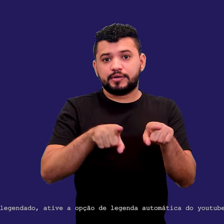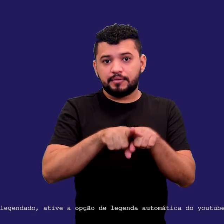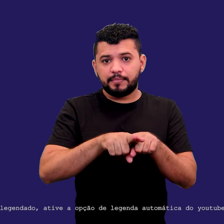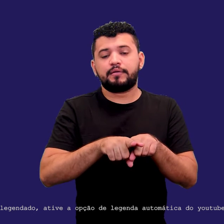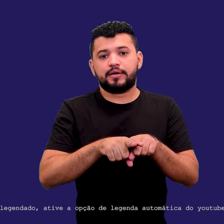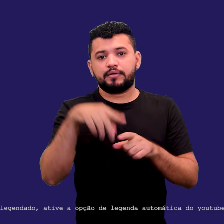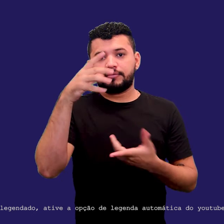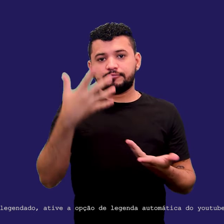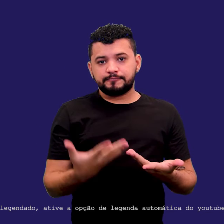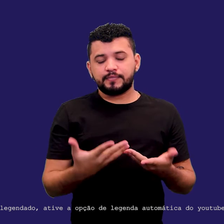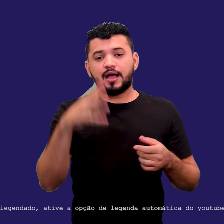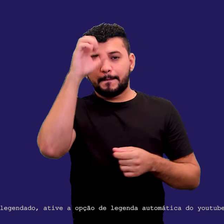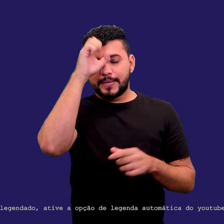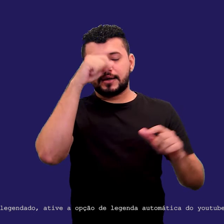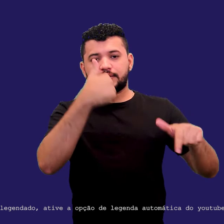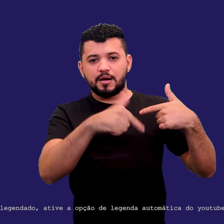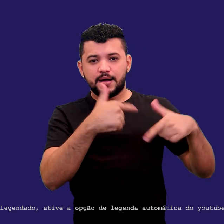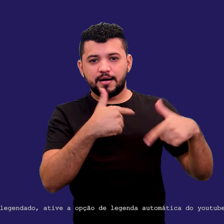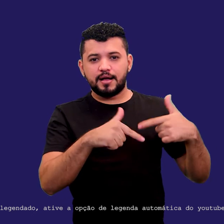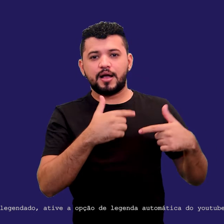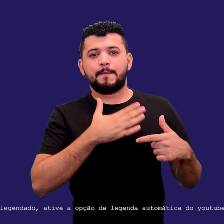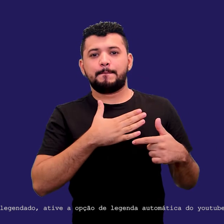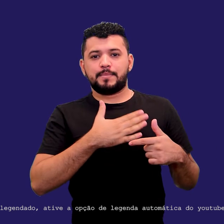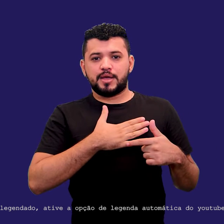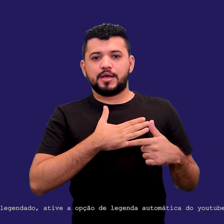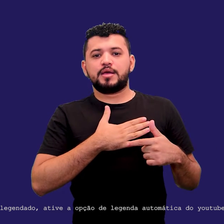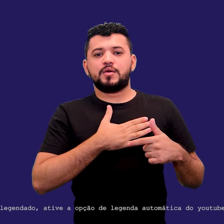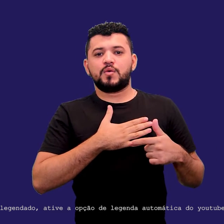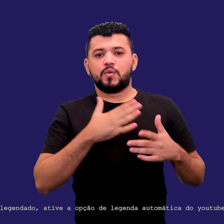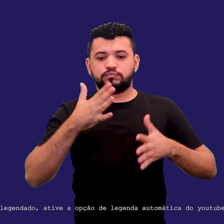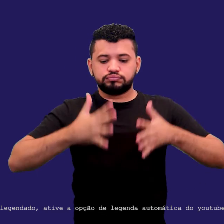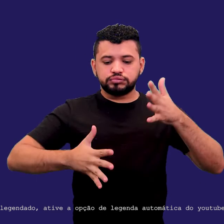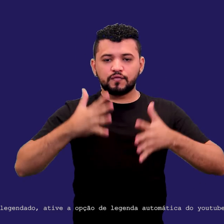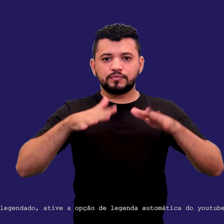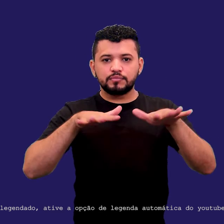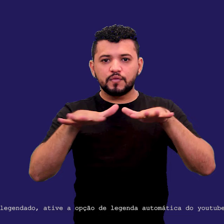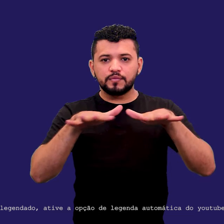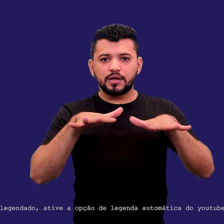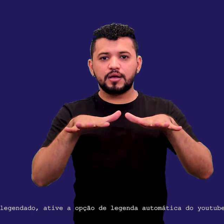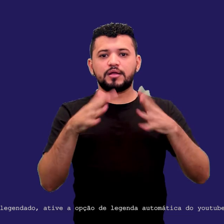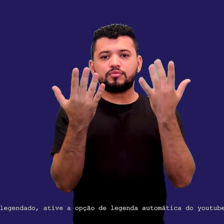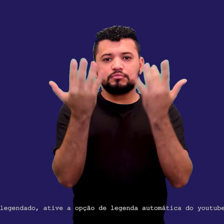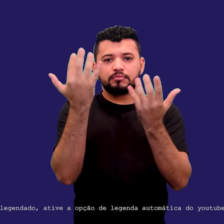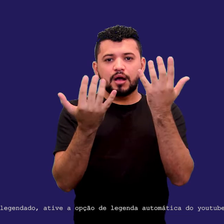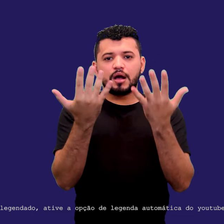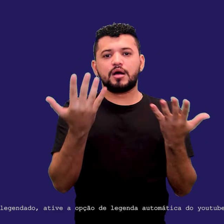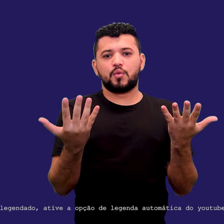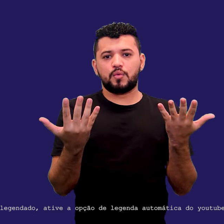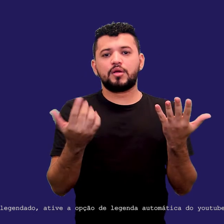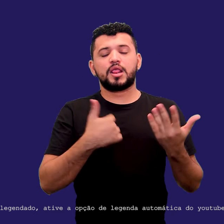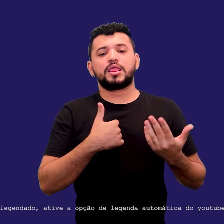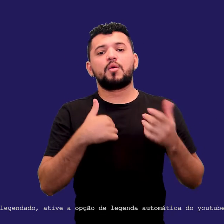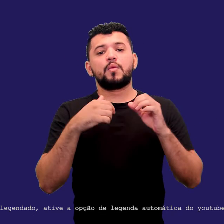eu aprendo a trabalhar o meu, a coordenação motora, o meu trabalho manual. Então, as pessoas precisam entender